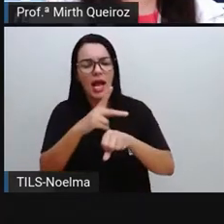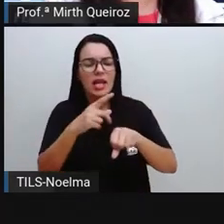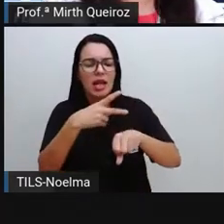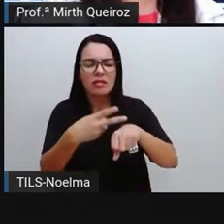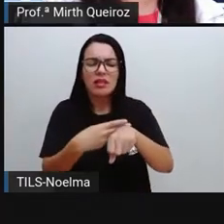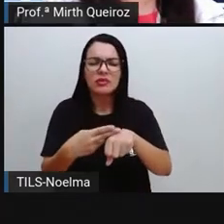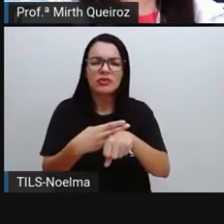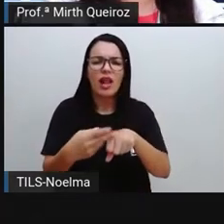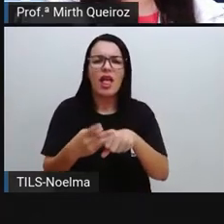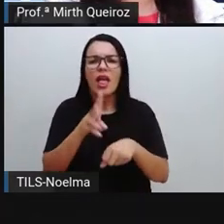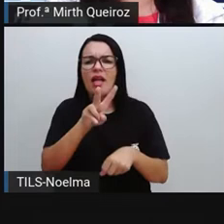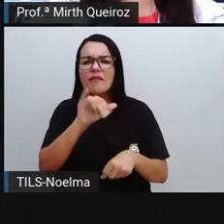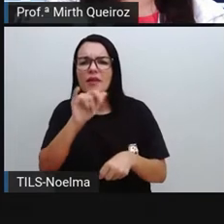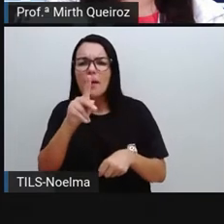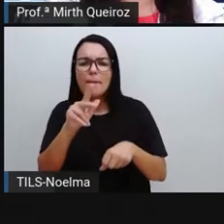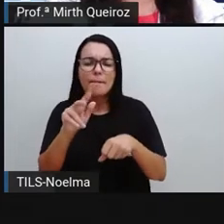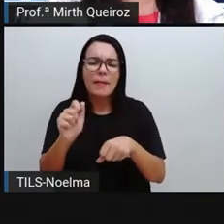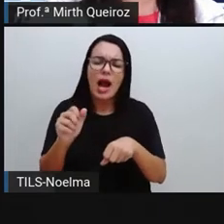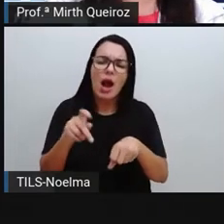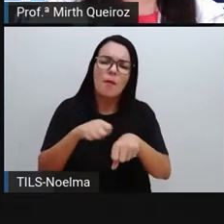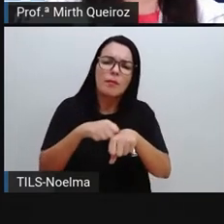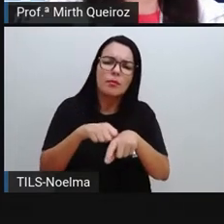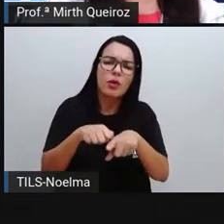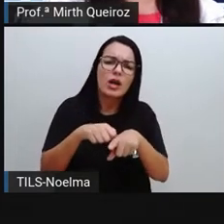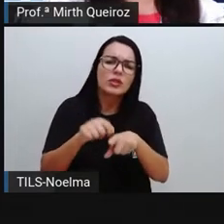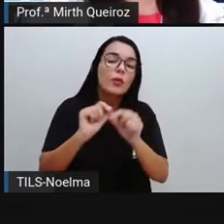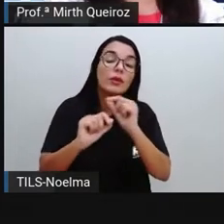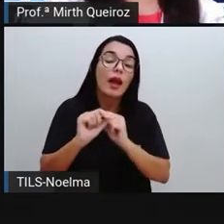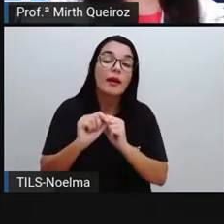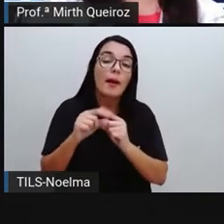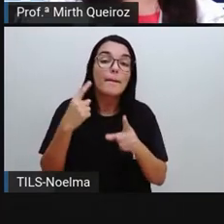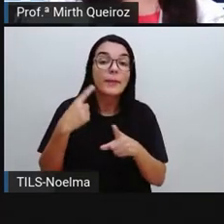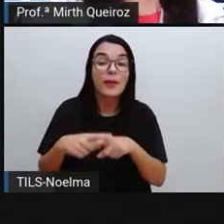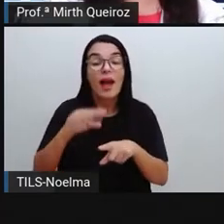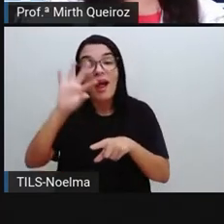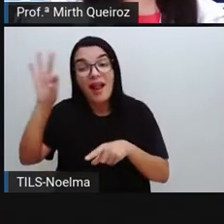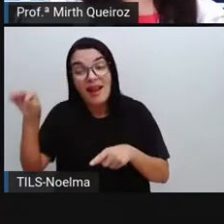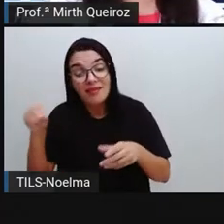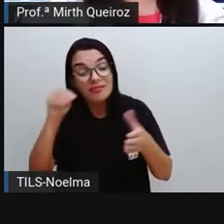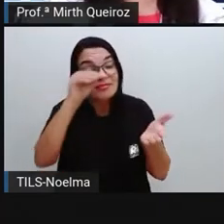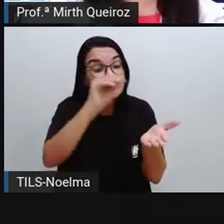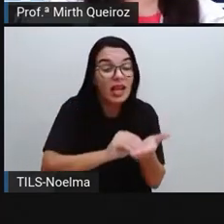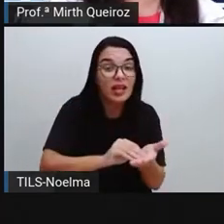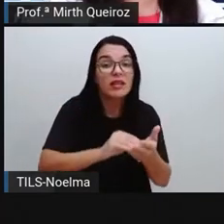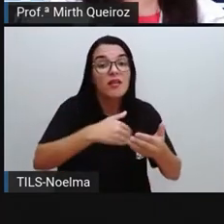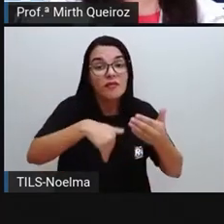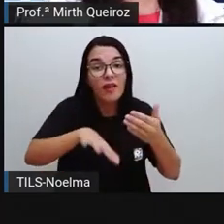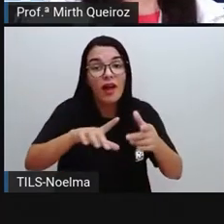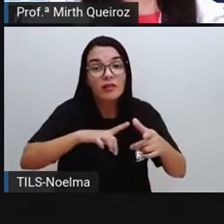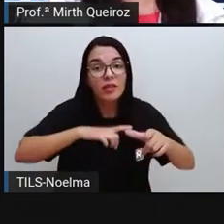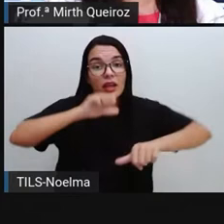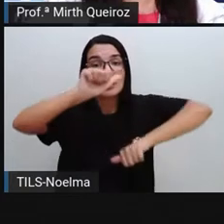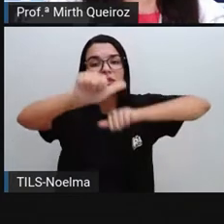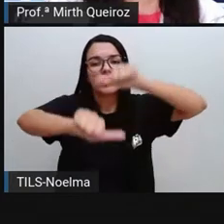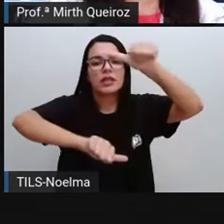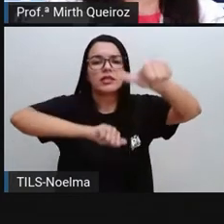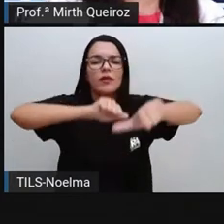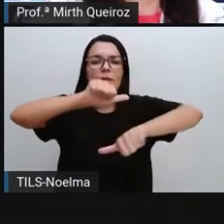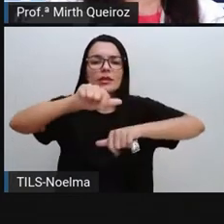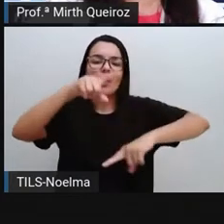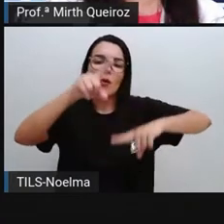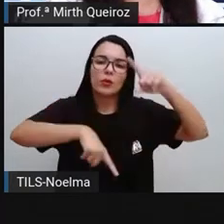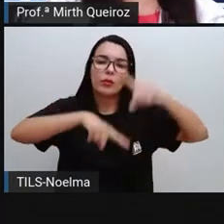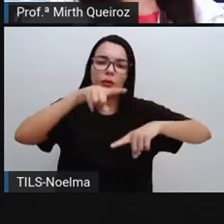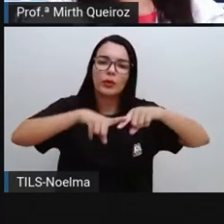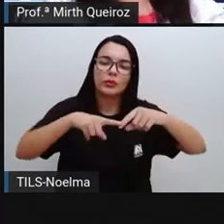Vipal, dentre outras indústrias que a gente tem aqui? Porque é lá que vai haver a transformação da matéria-prima. Então, a gente